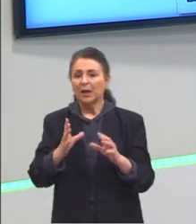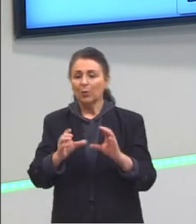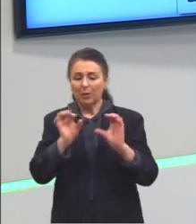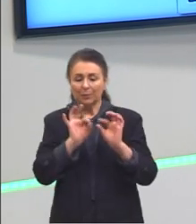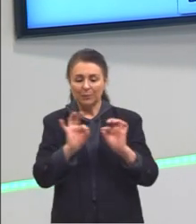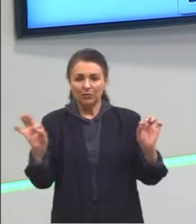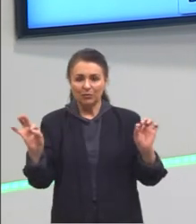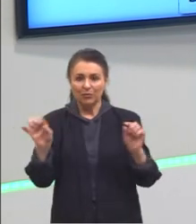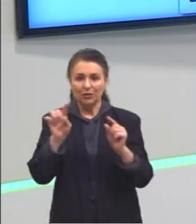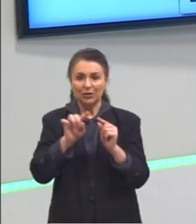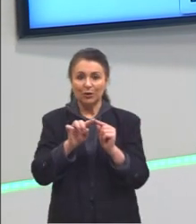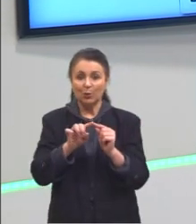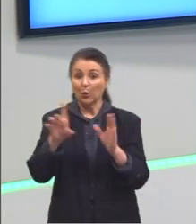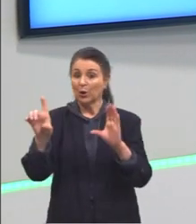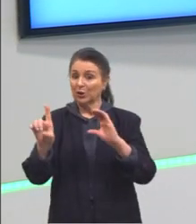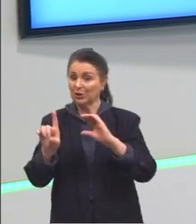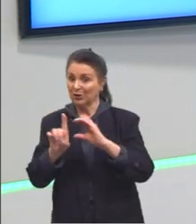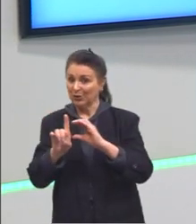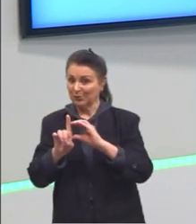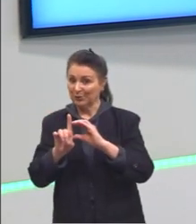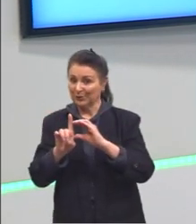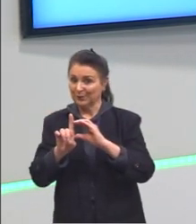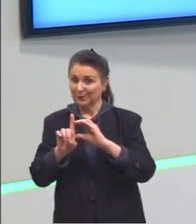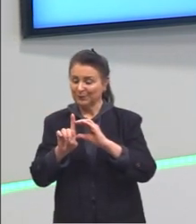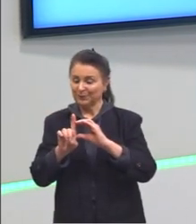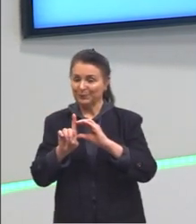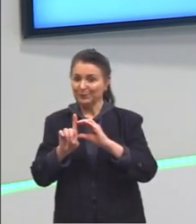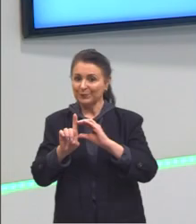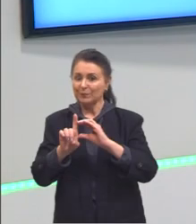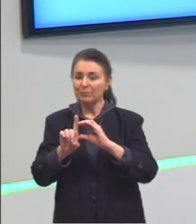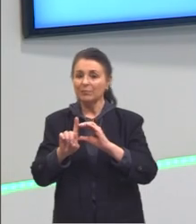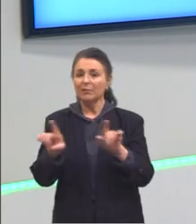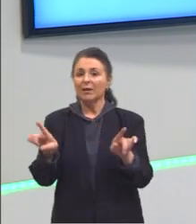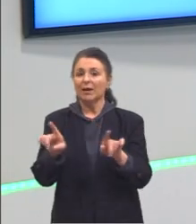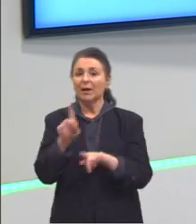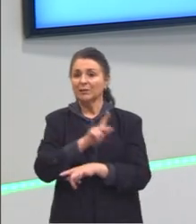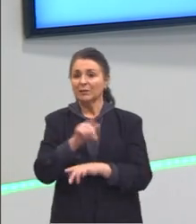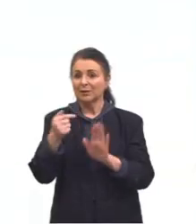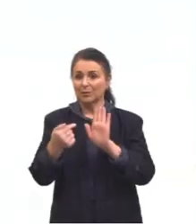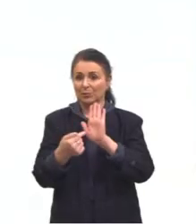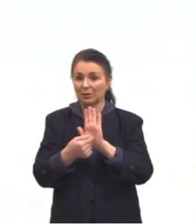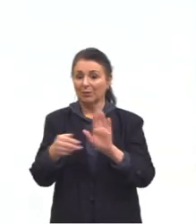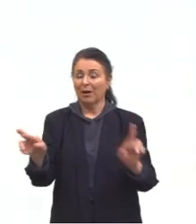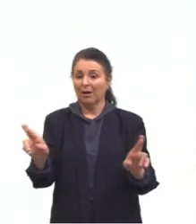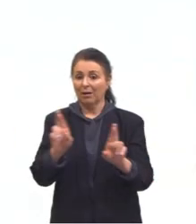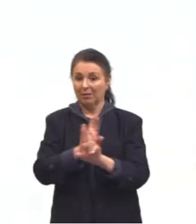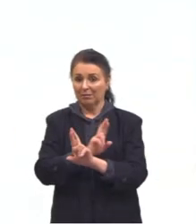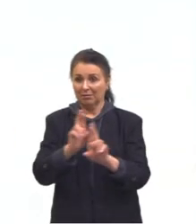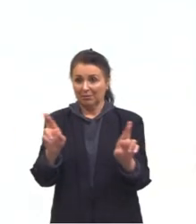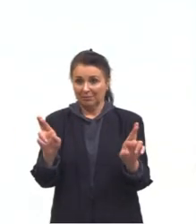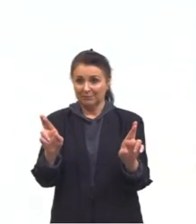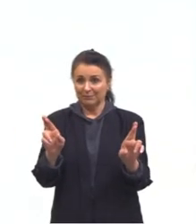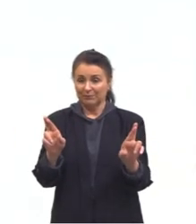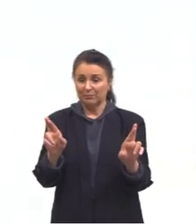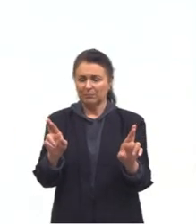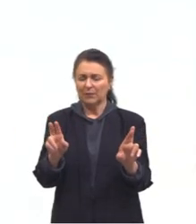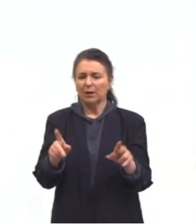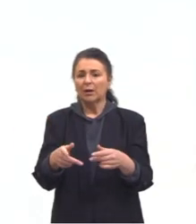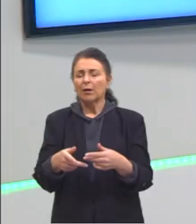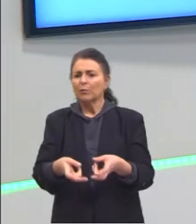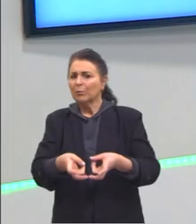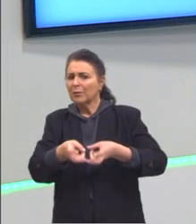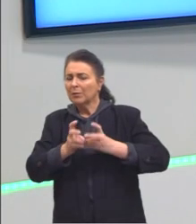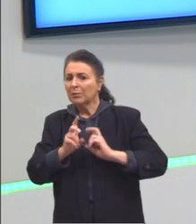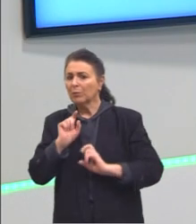medida do diâmetro. Aqui eu trouxe, então, para vocês essa relação. Foi visto, então,